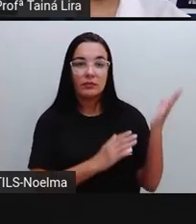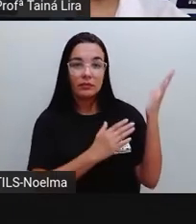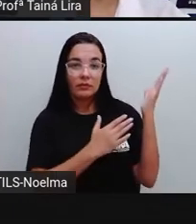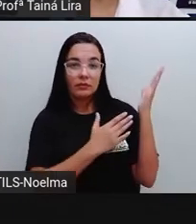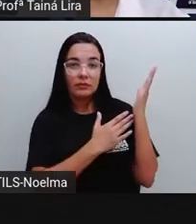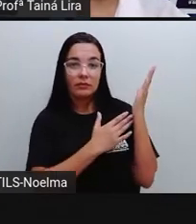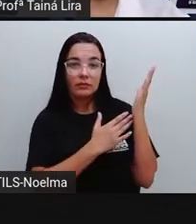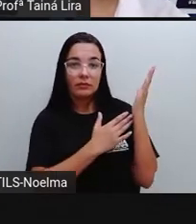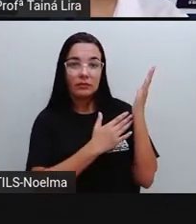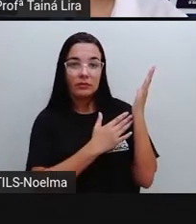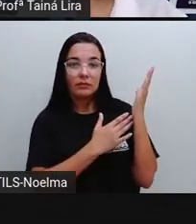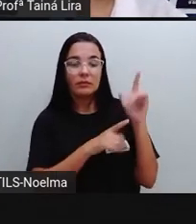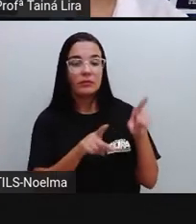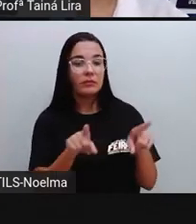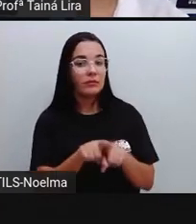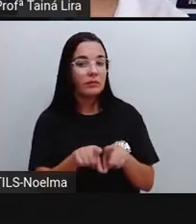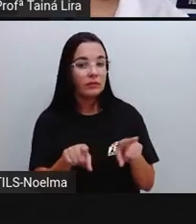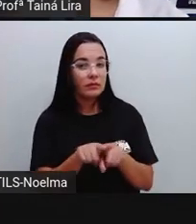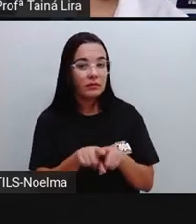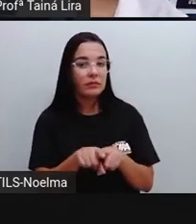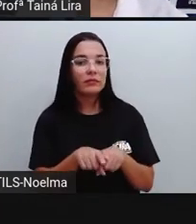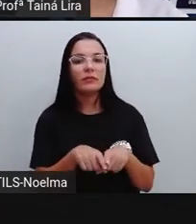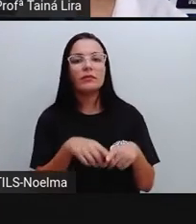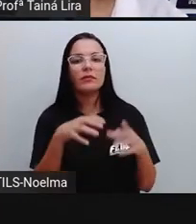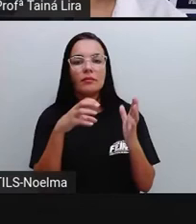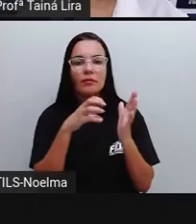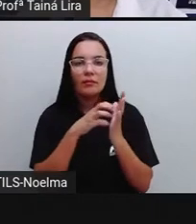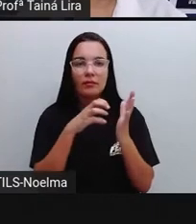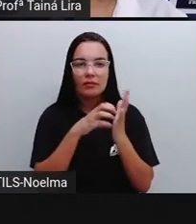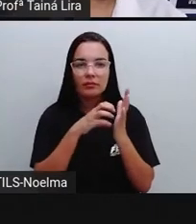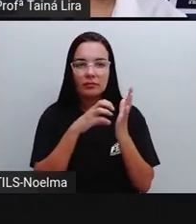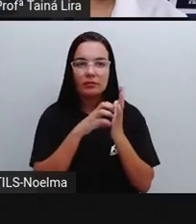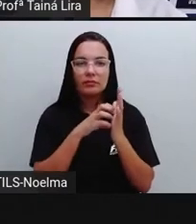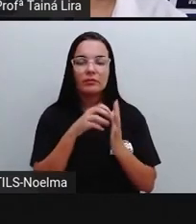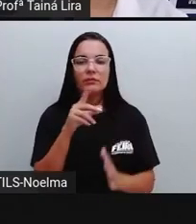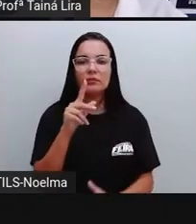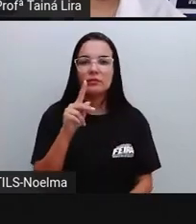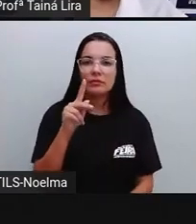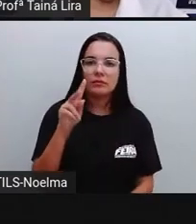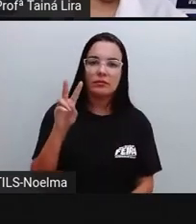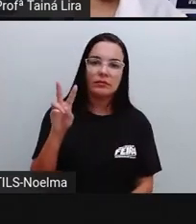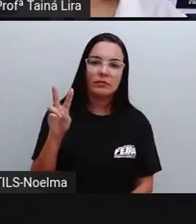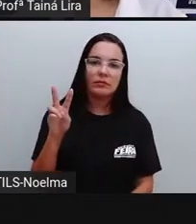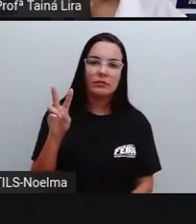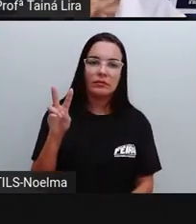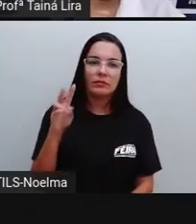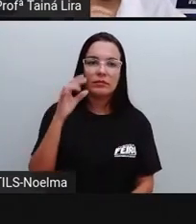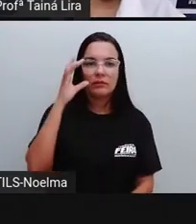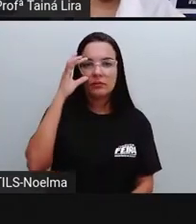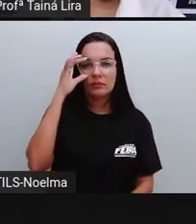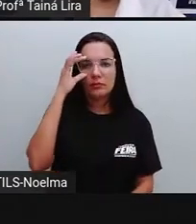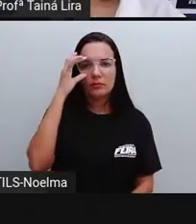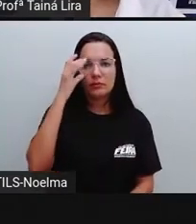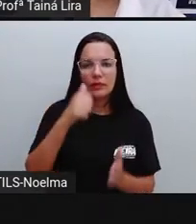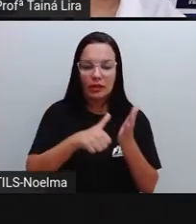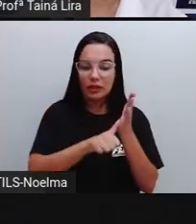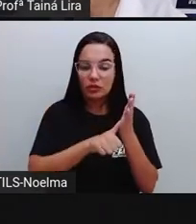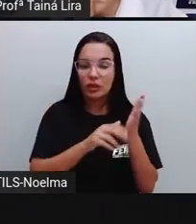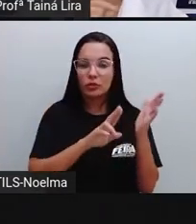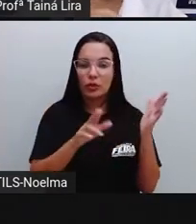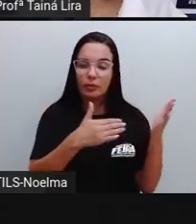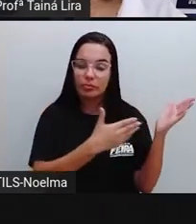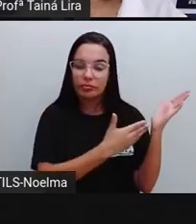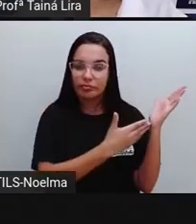Pastor Valdemir Santos, então, ele é conhecido como Pastor Valdemir Santos, e o nome dele, pro lá no documento,